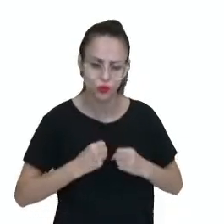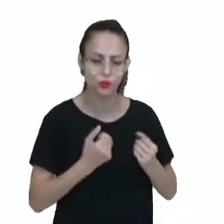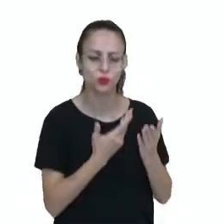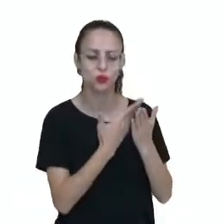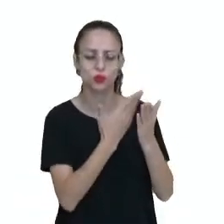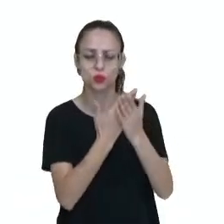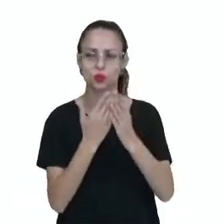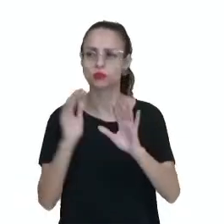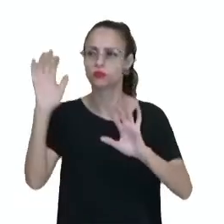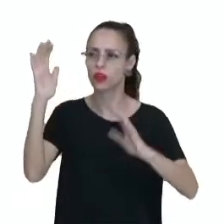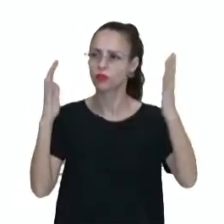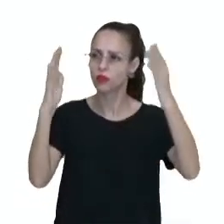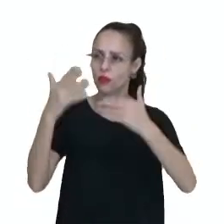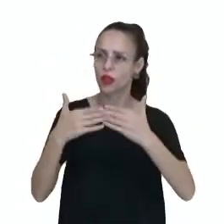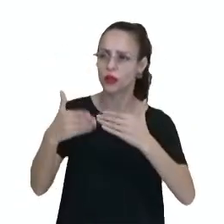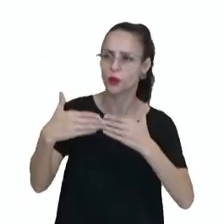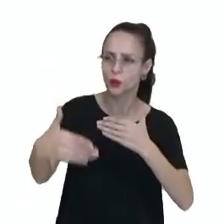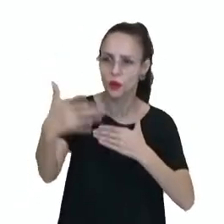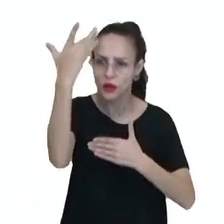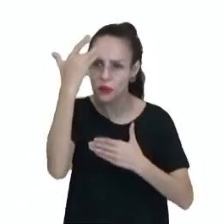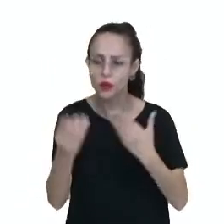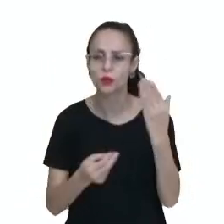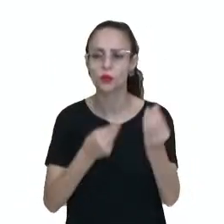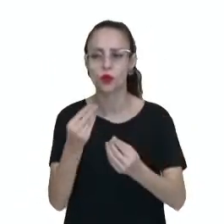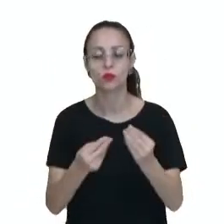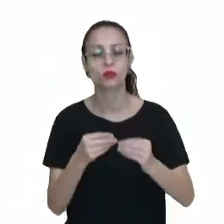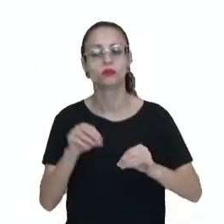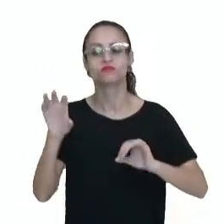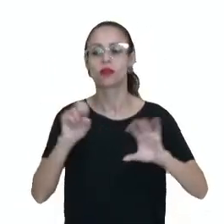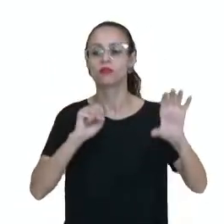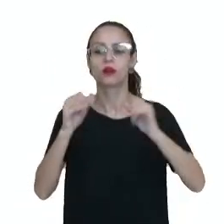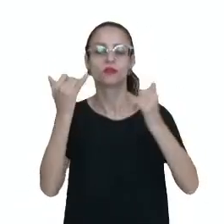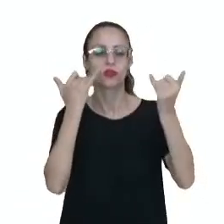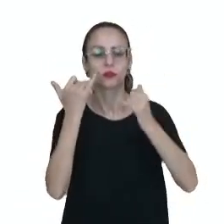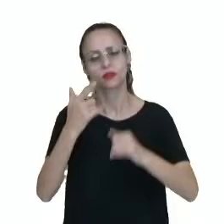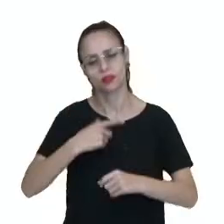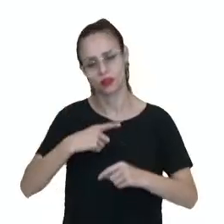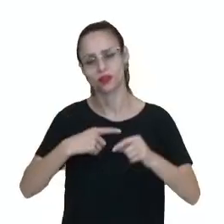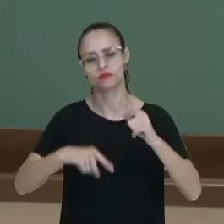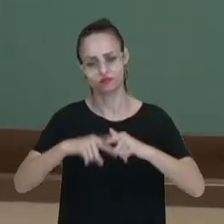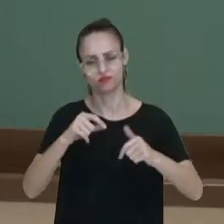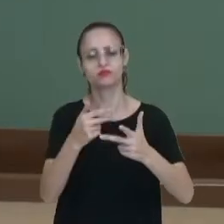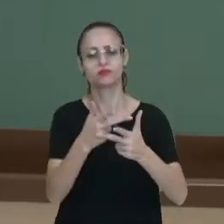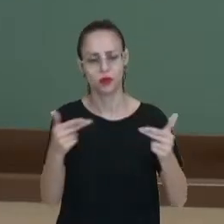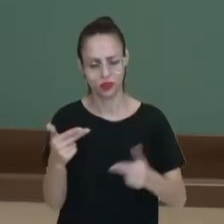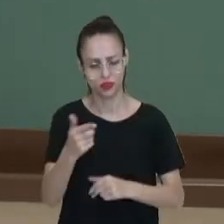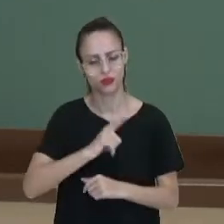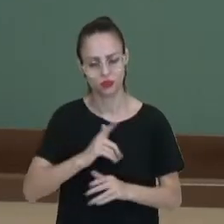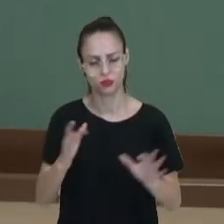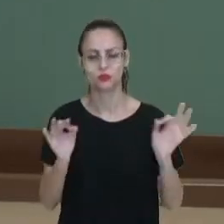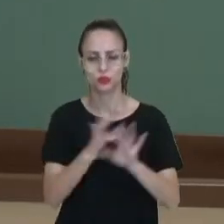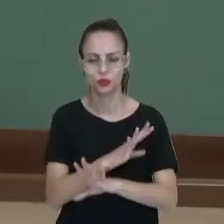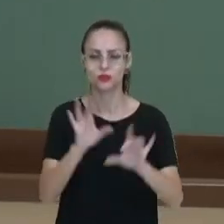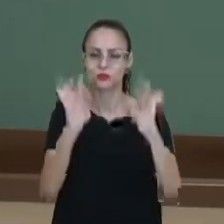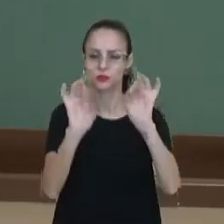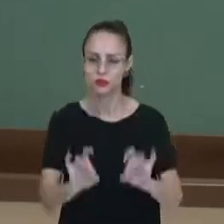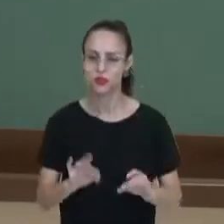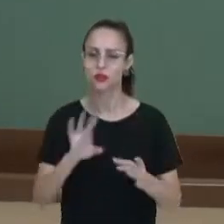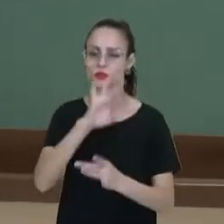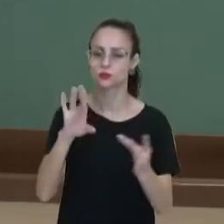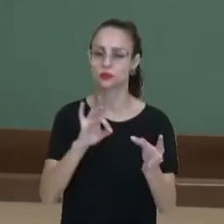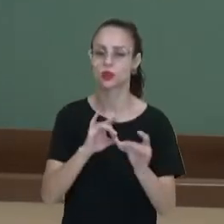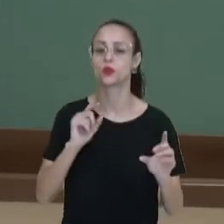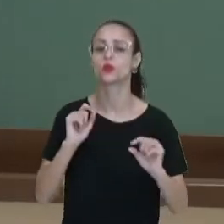previsão do tempo e vão coletar essas informações como instrumentos, com equipamentos. Então, o que ela vai